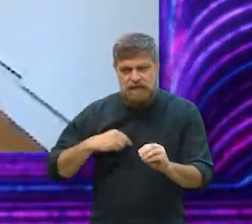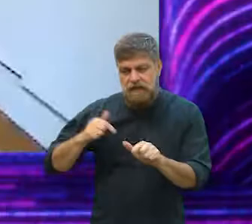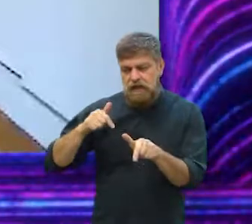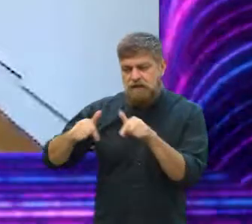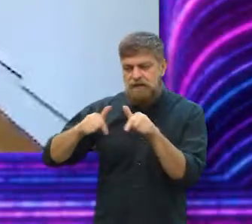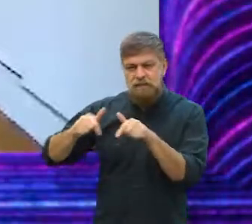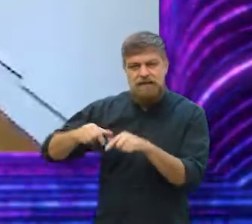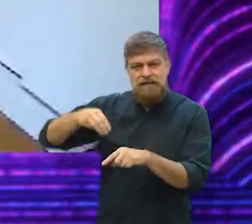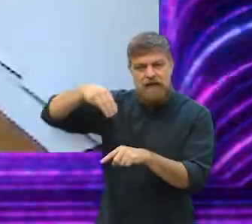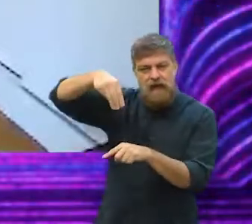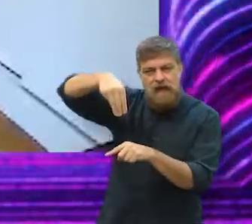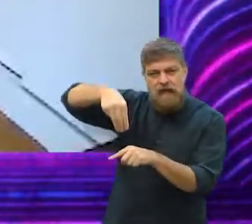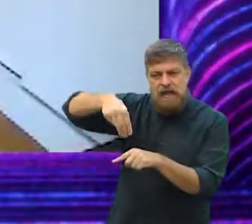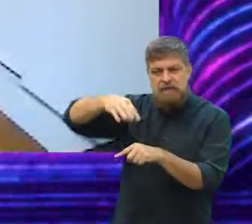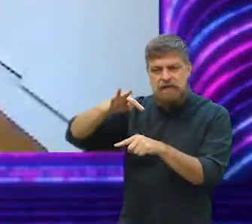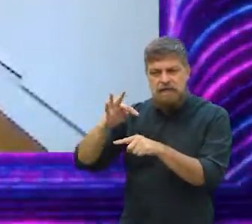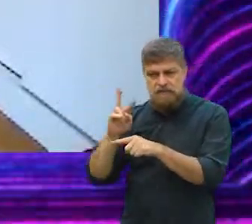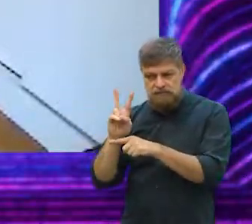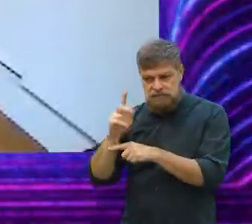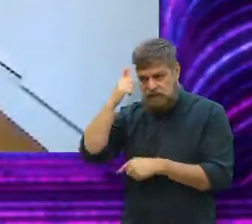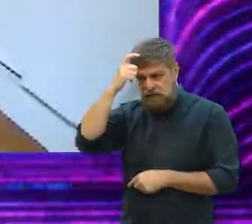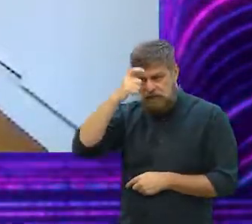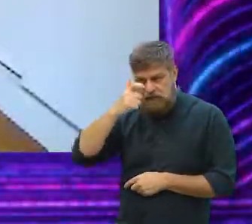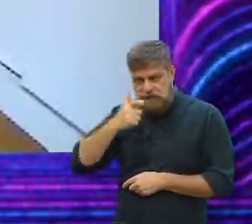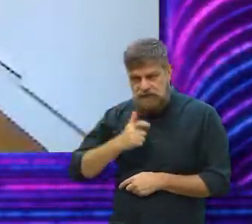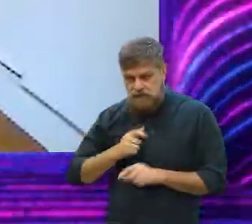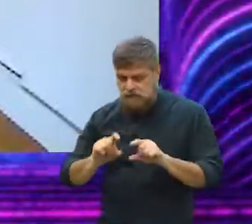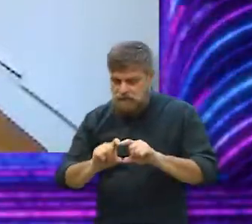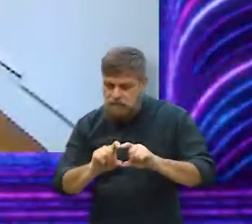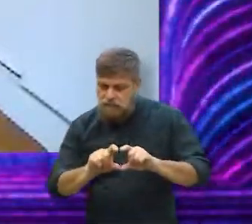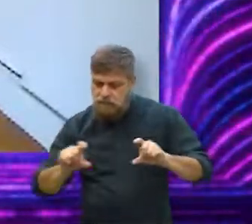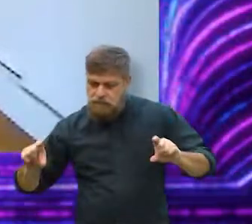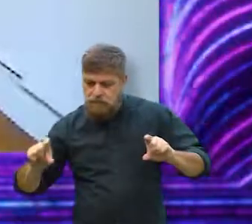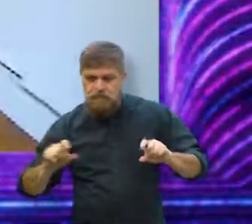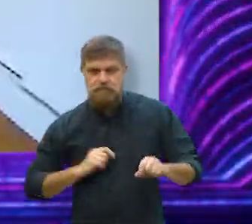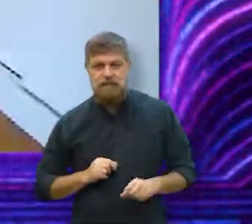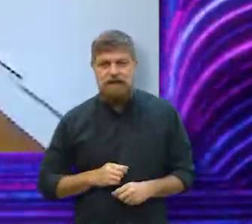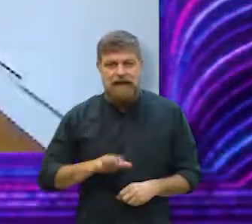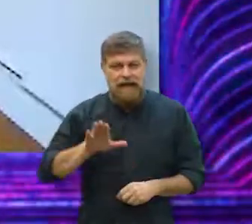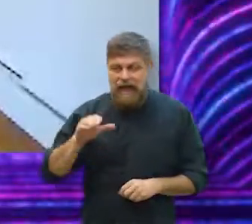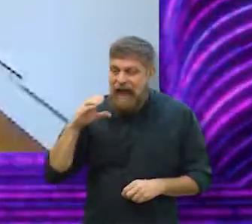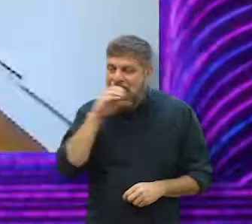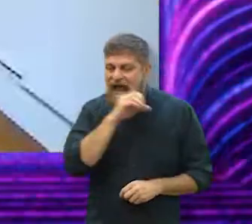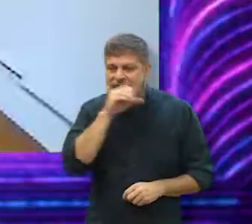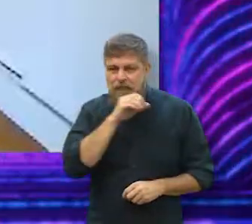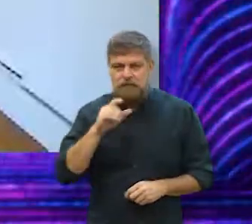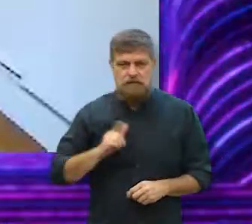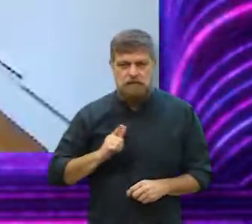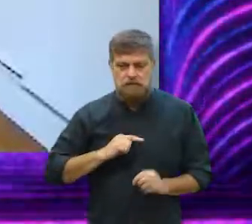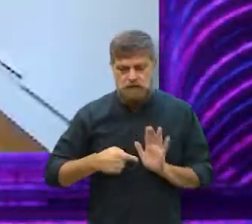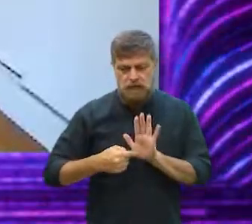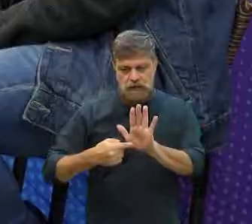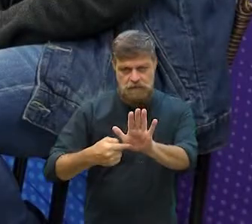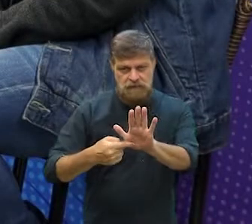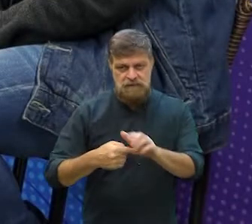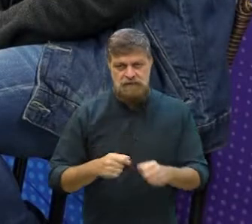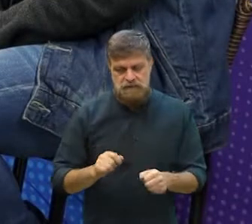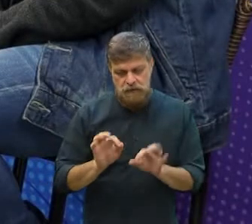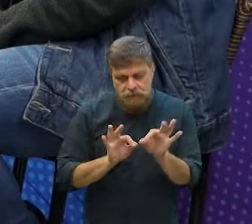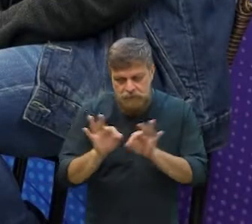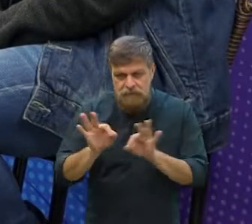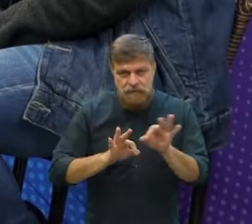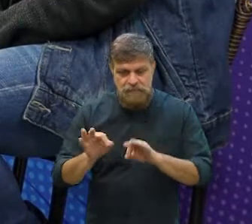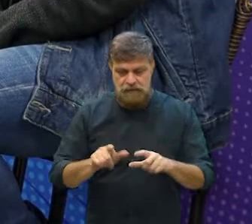na MTV muito tempo, e me especializei em escrever promo, que são essas chamadinhas dos programas, né? E aí eu fiz, escrevi esse book